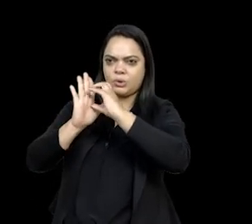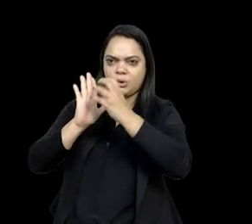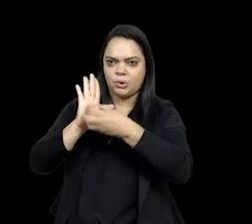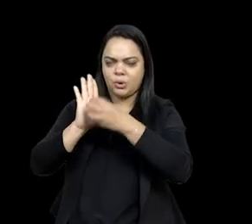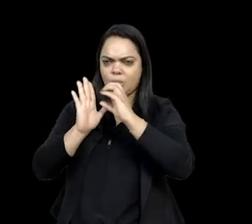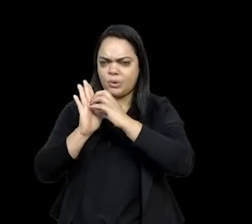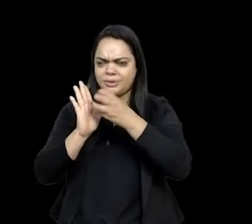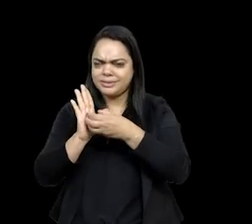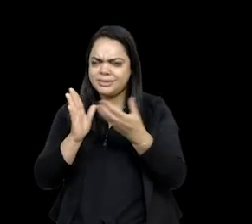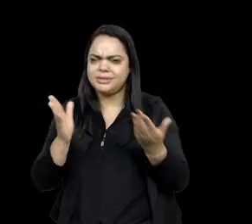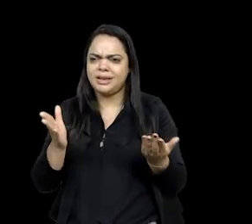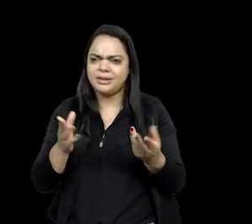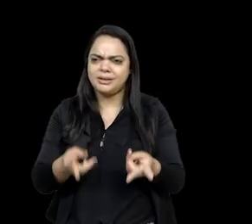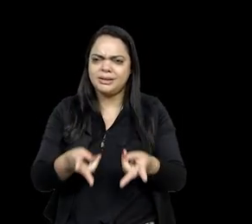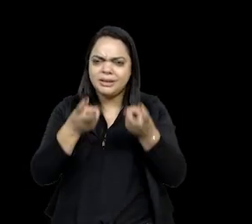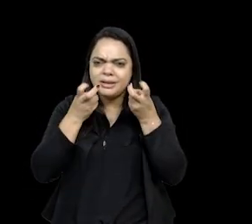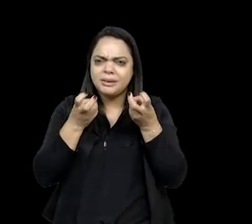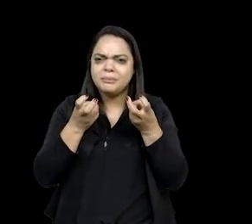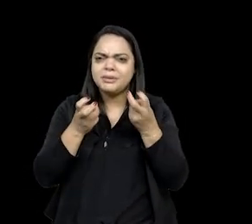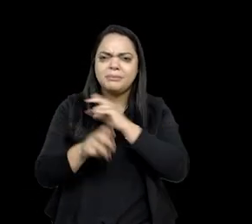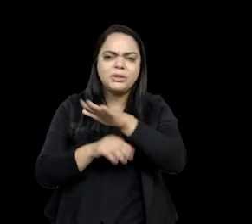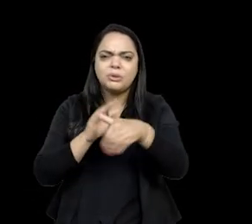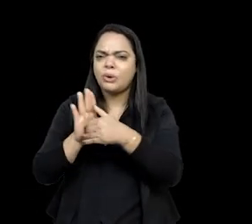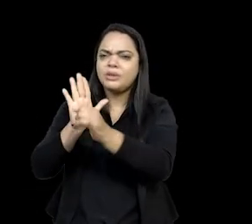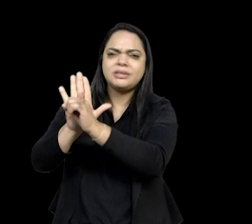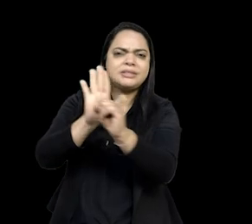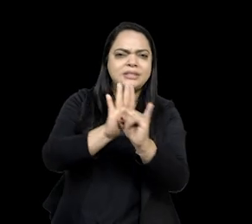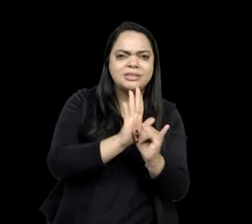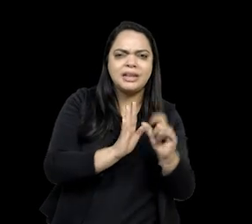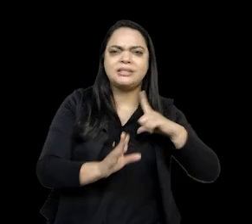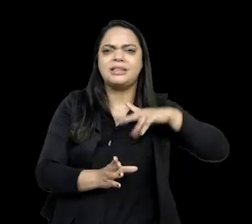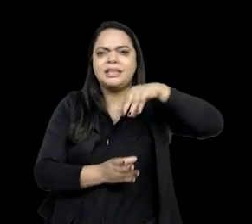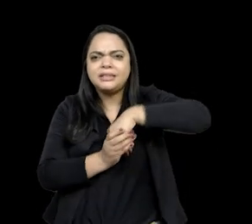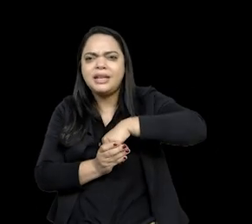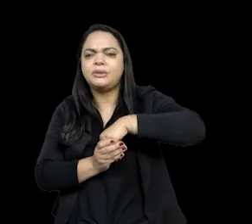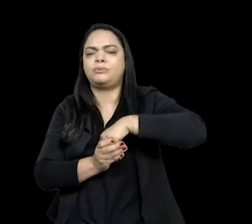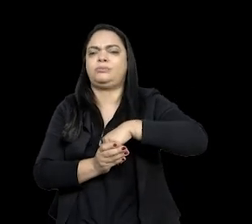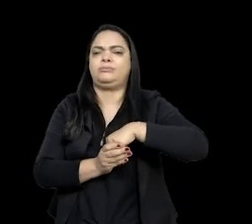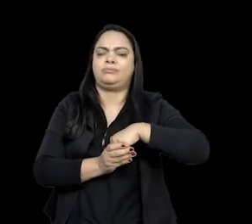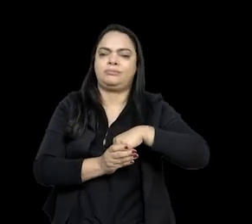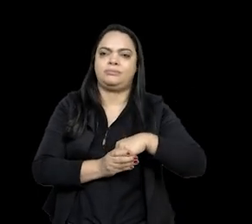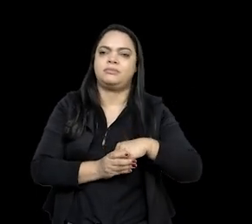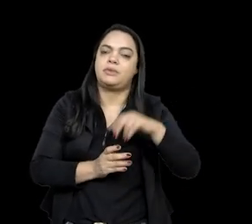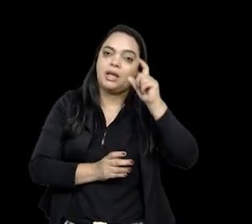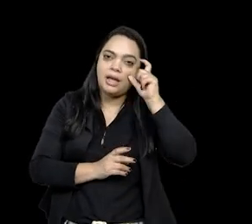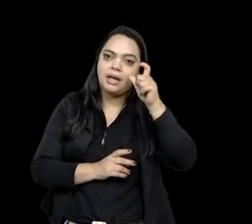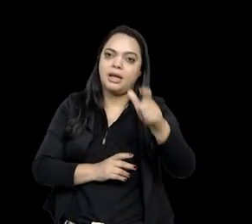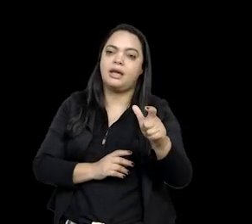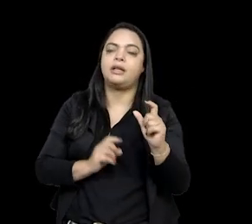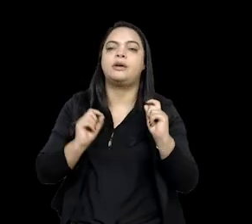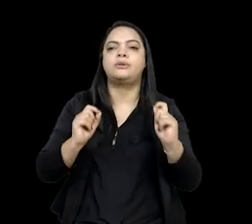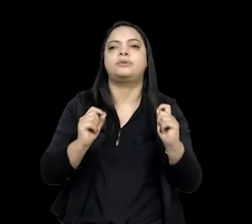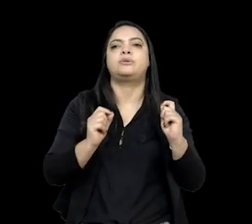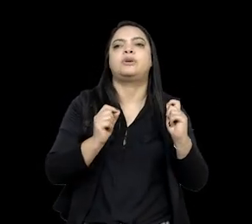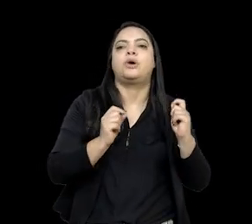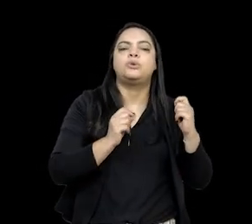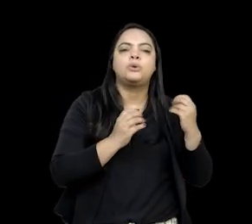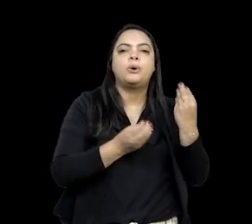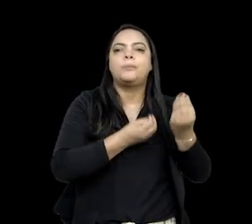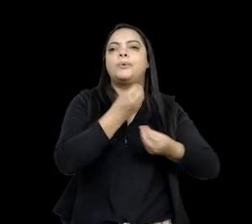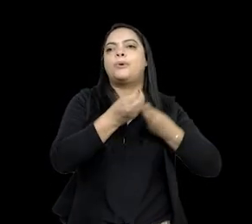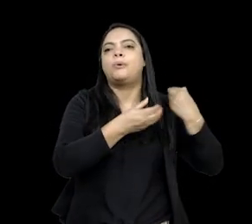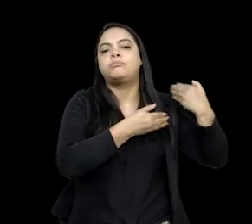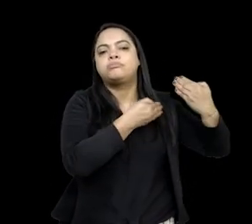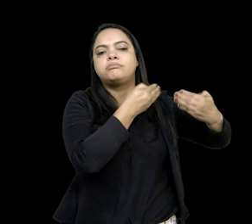perceber que eles têm outras identidades possíveis. E aí seria interessante tratar das trajetórias dos povos e dos